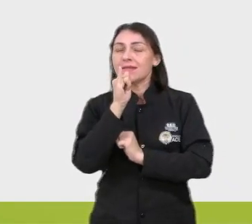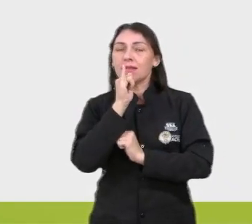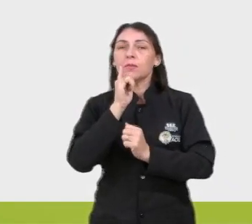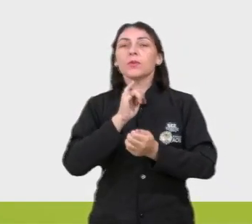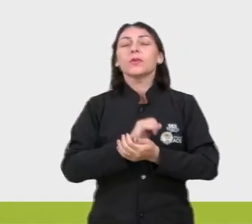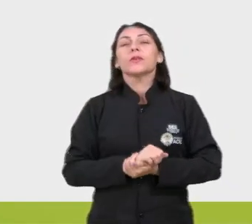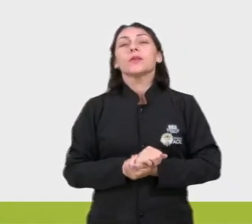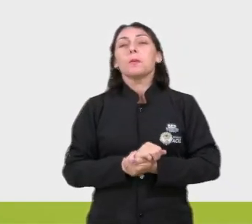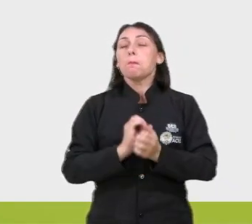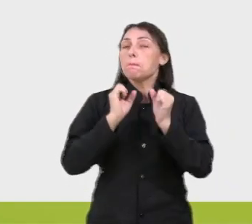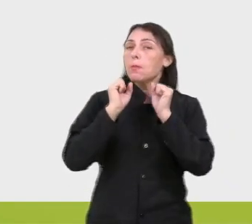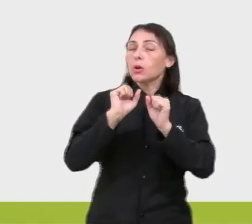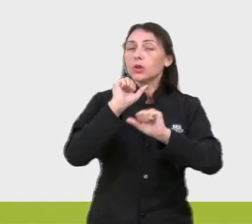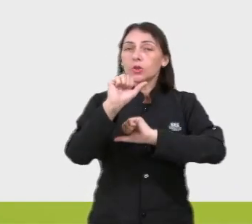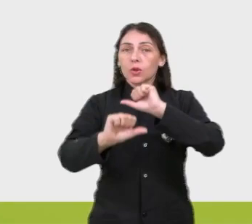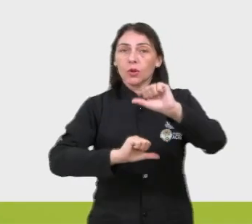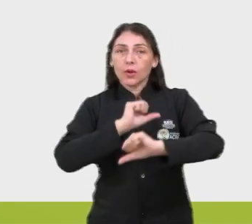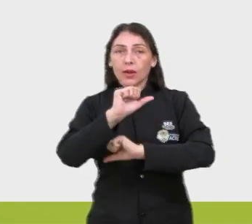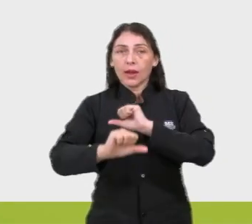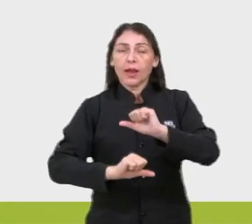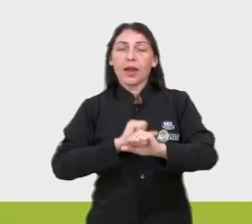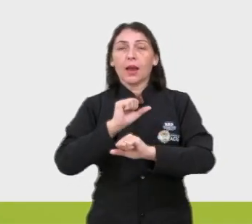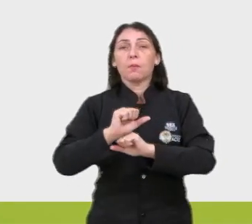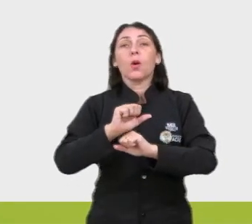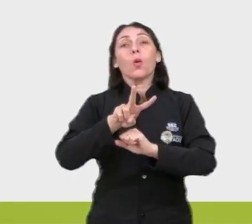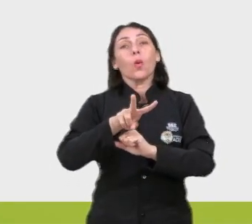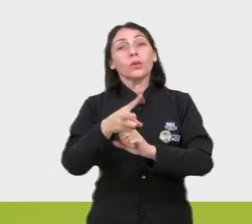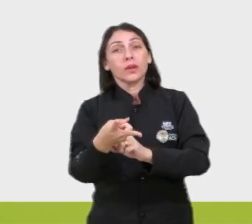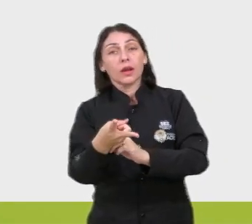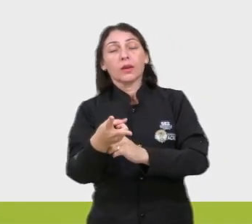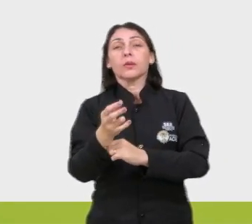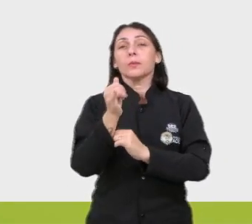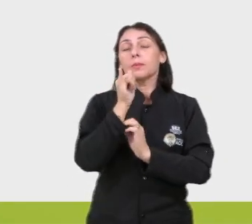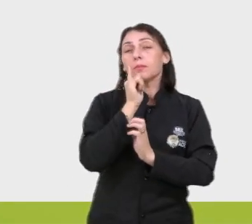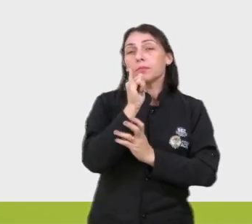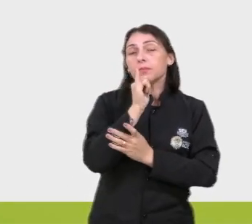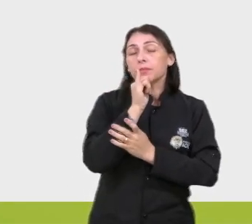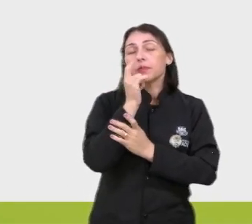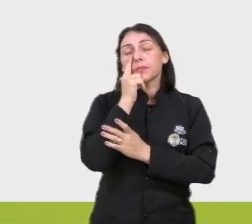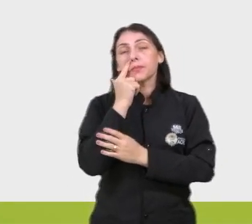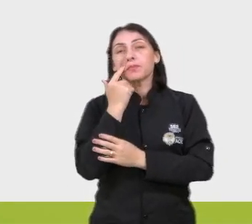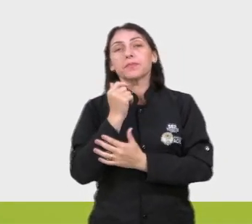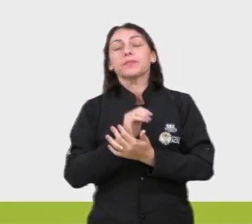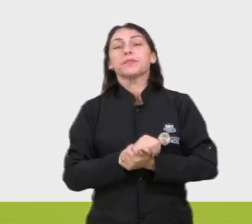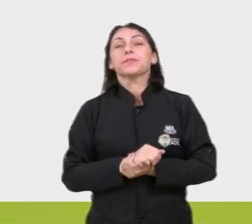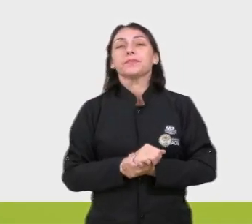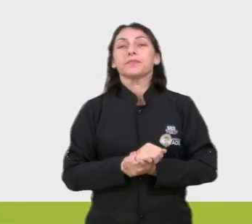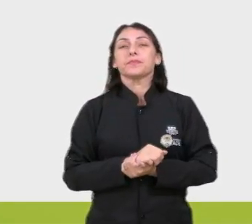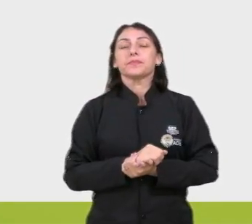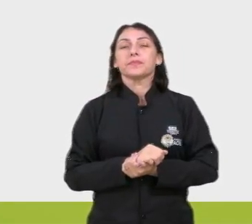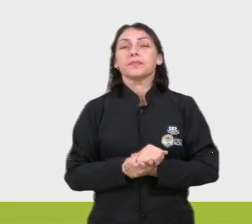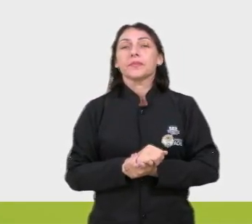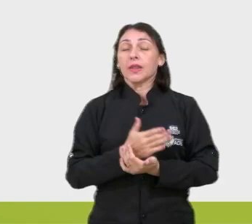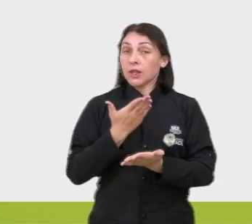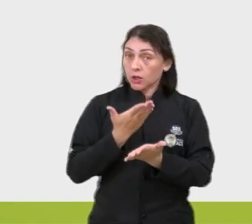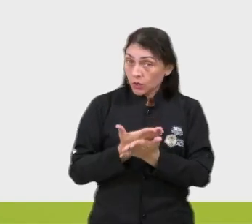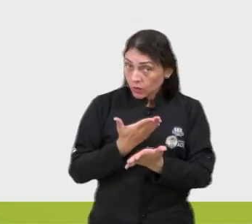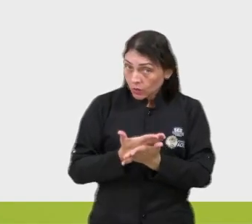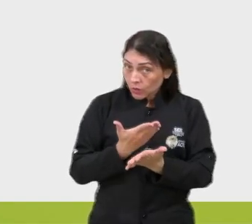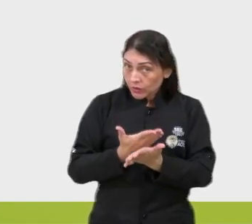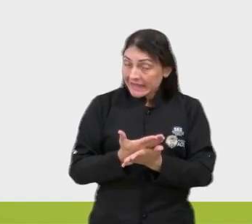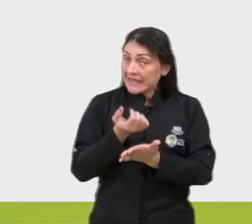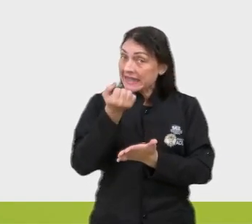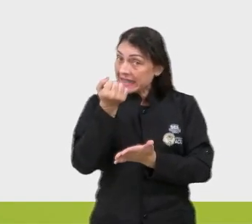senão junto, você pode trocar por caso contrário. Por exemplo, dá uma ideia de contraste. Por exemplo, estude,